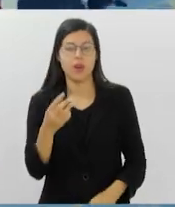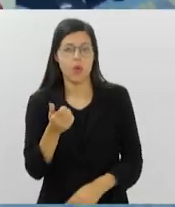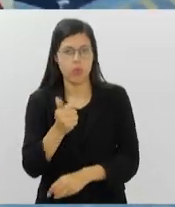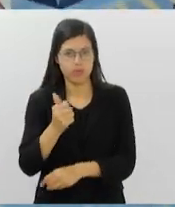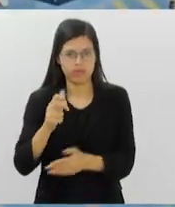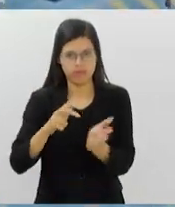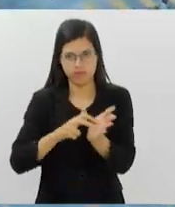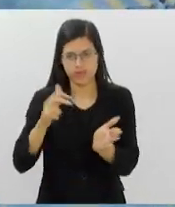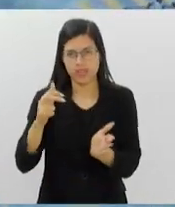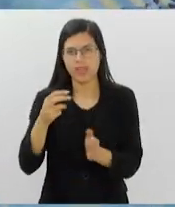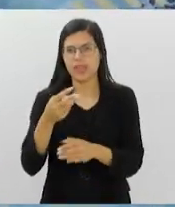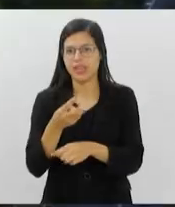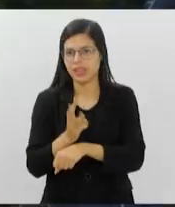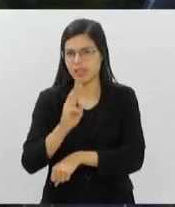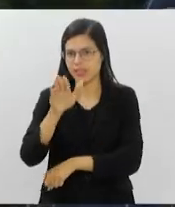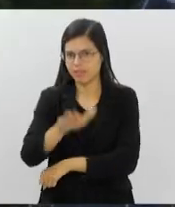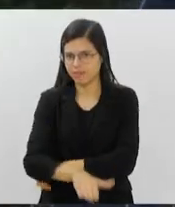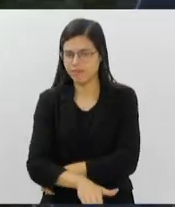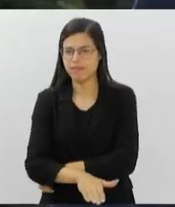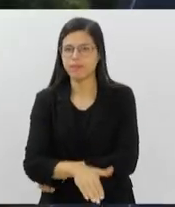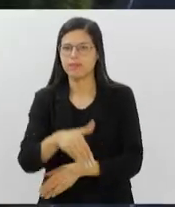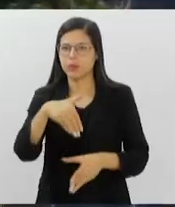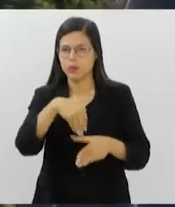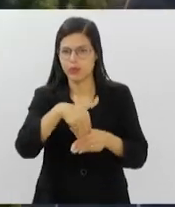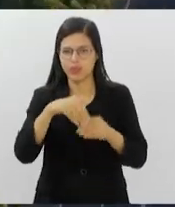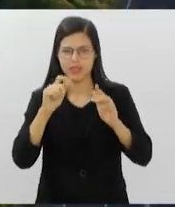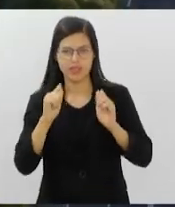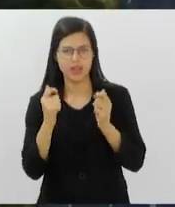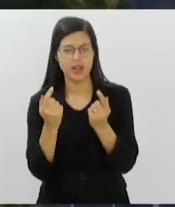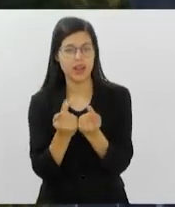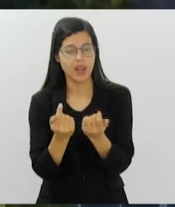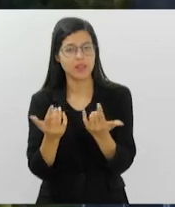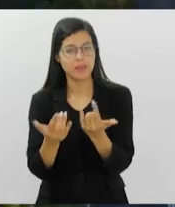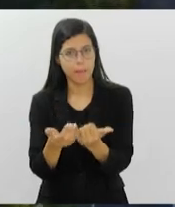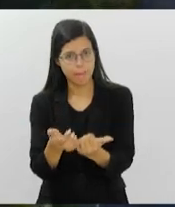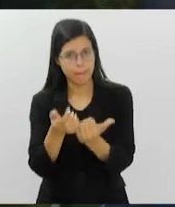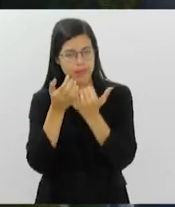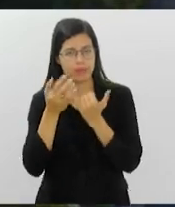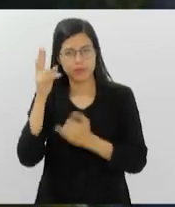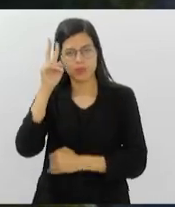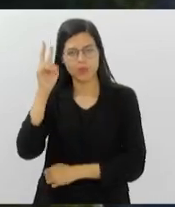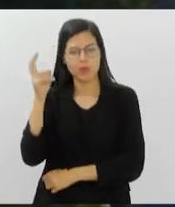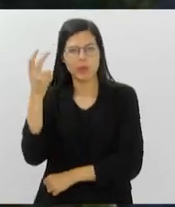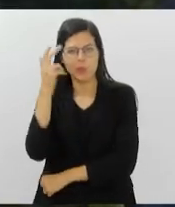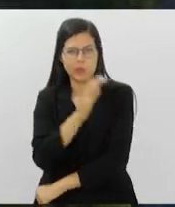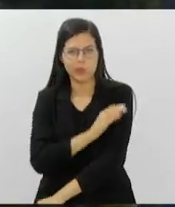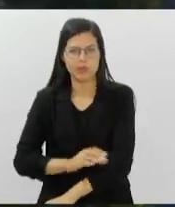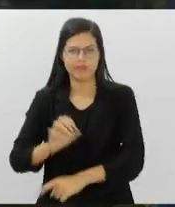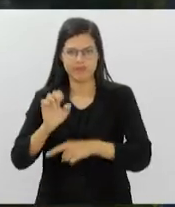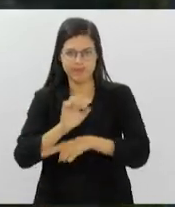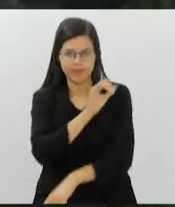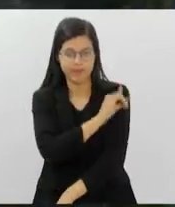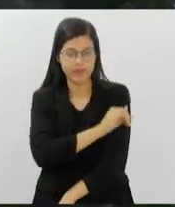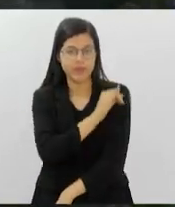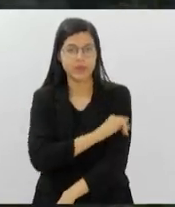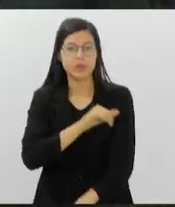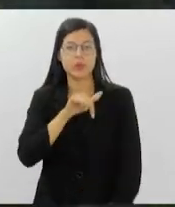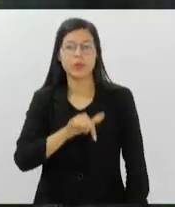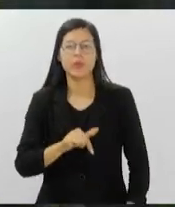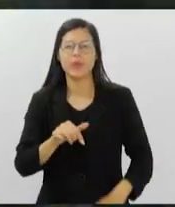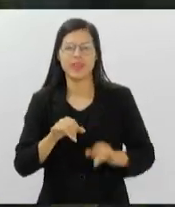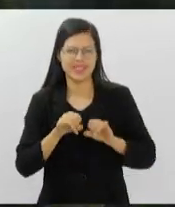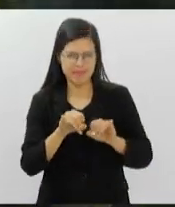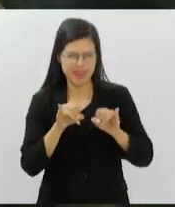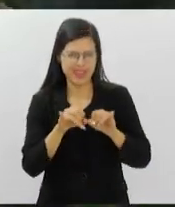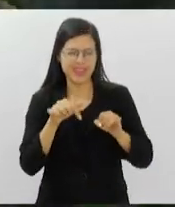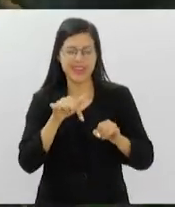da manhã e às 3 da tarde. Votado na LERJ como Patrimônio Histórico e Cultural do Estado do Rio de Janeiro, o mercado, desde as obras